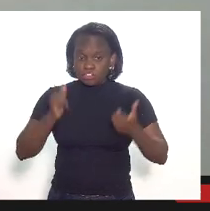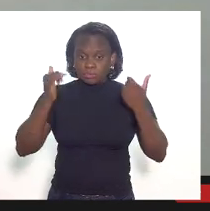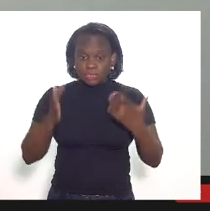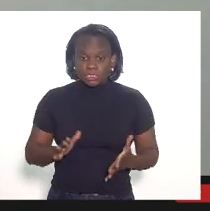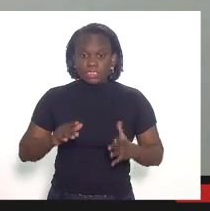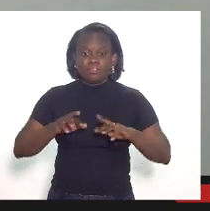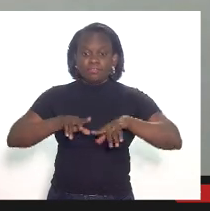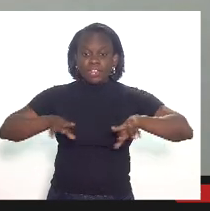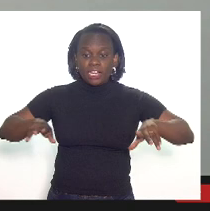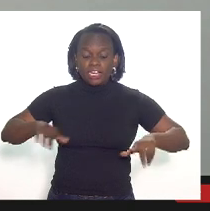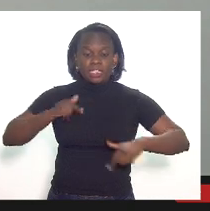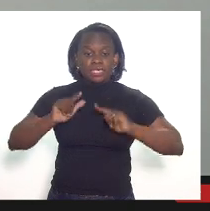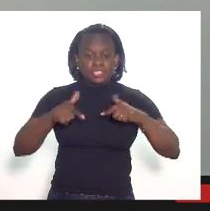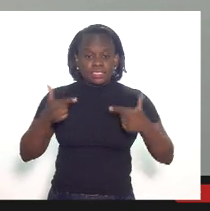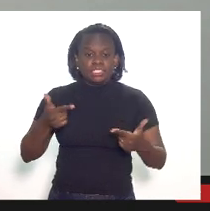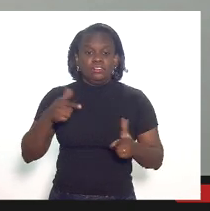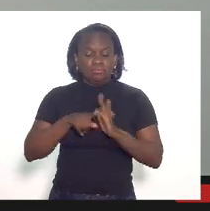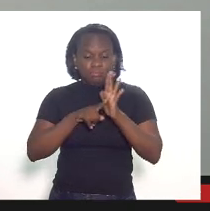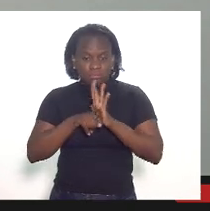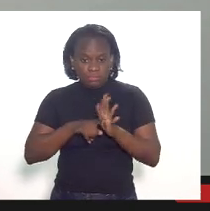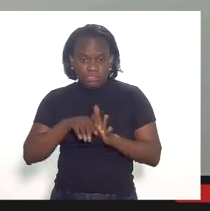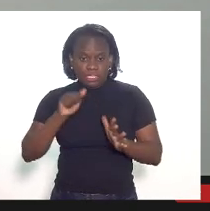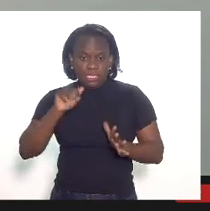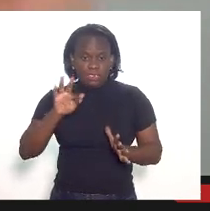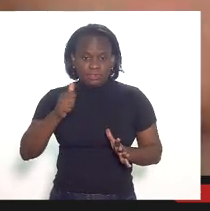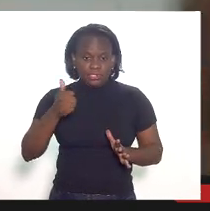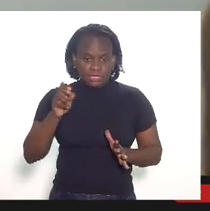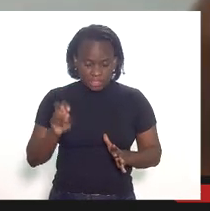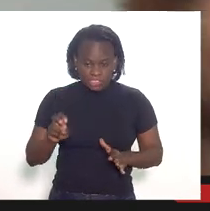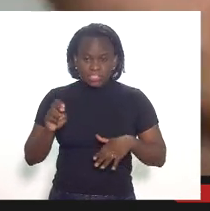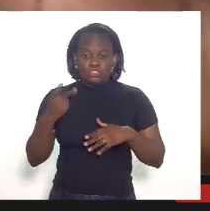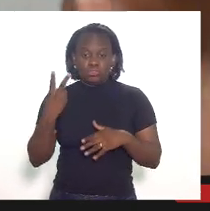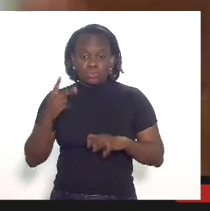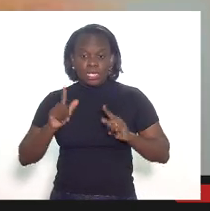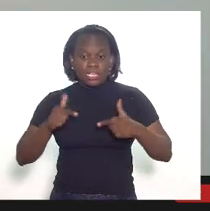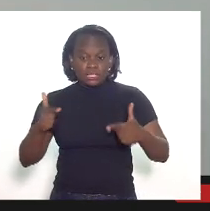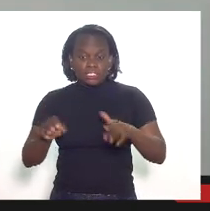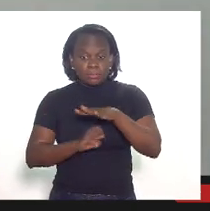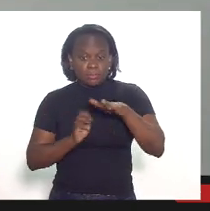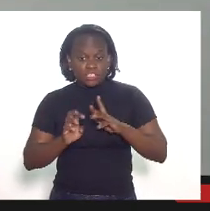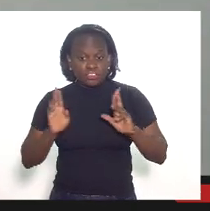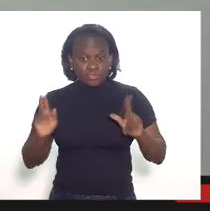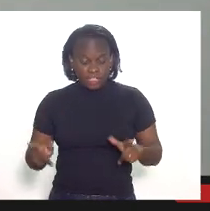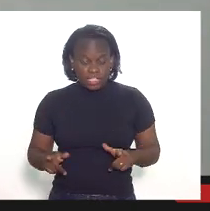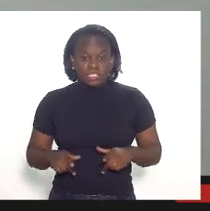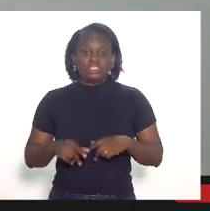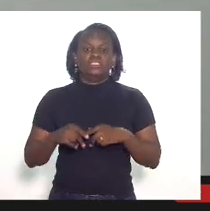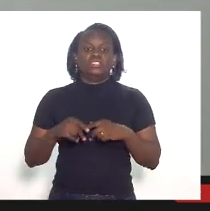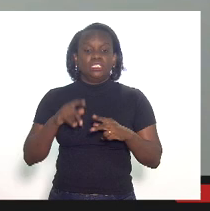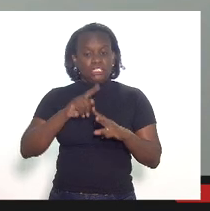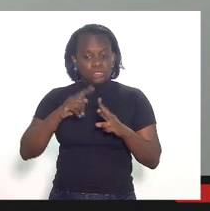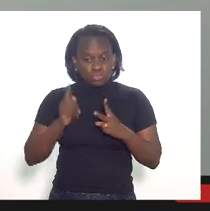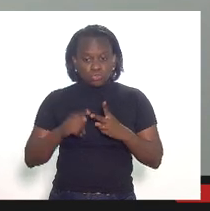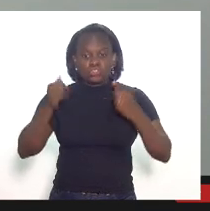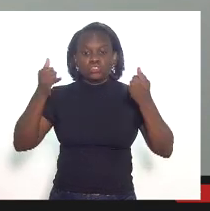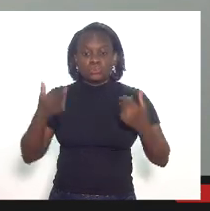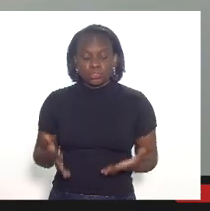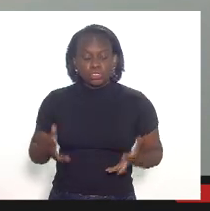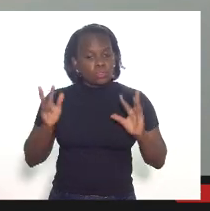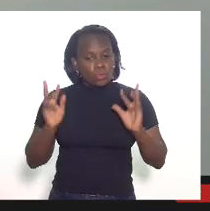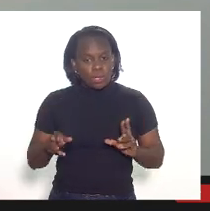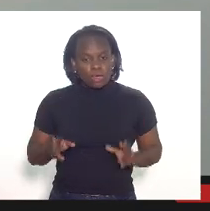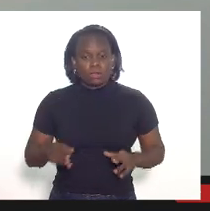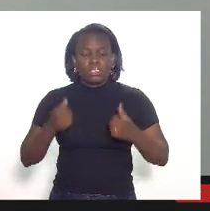fiscais da AF15 e foram duas ações em empresas diferentes sobre essa rúbrica em ambas se atestou que os gastos